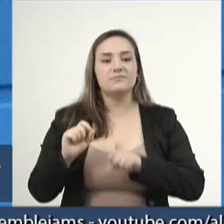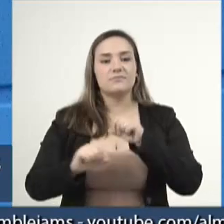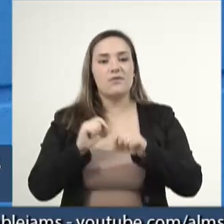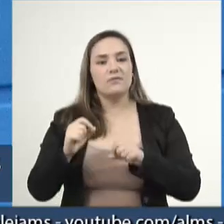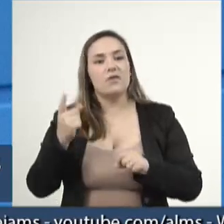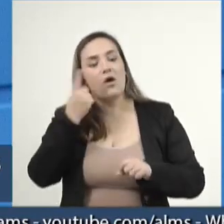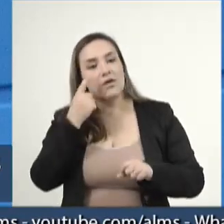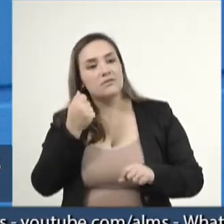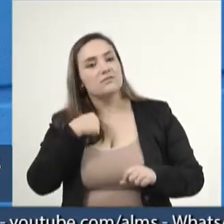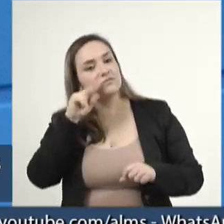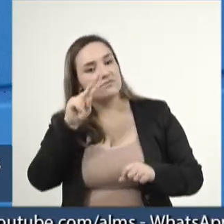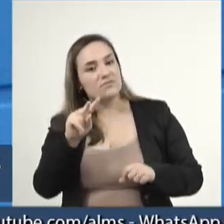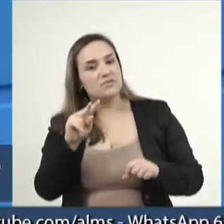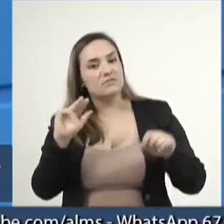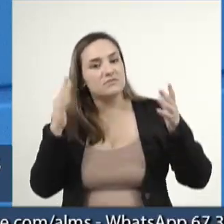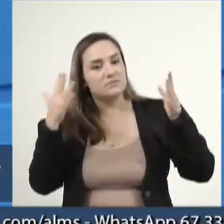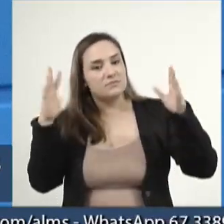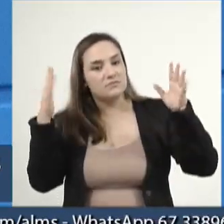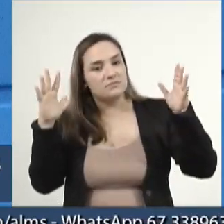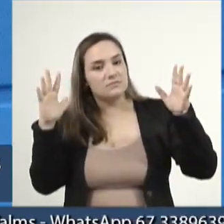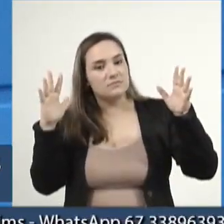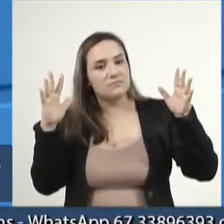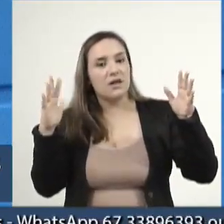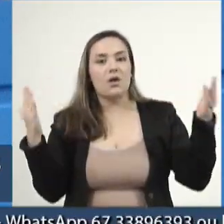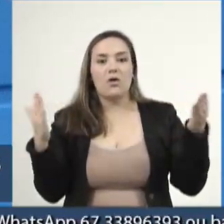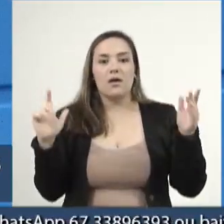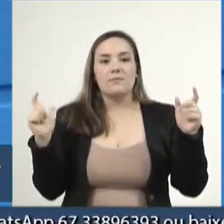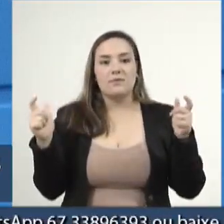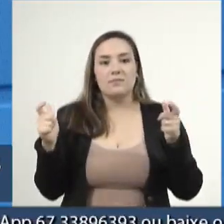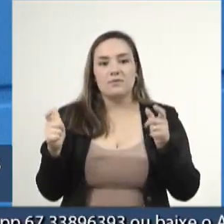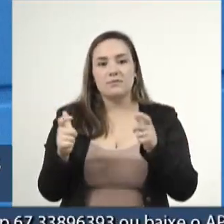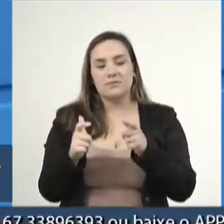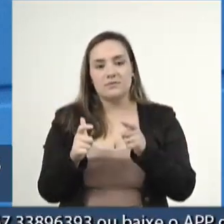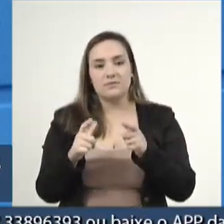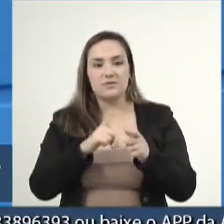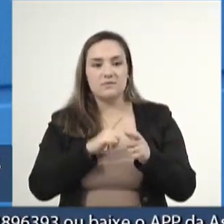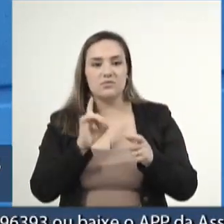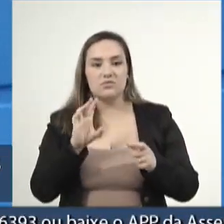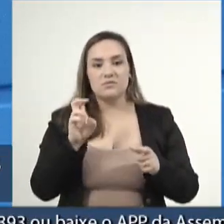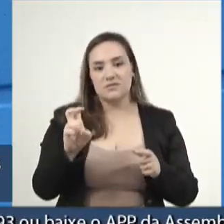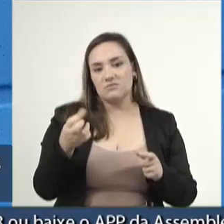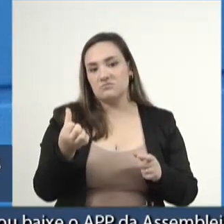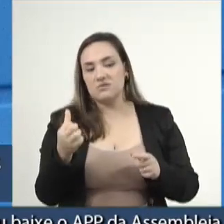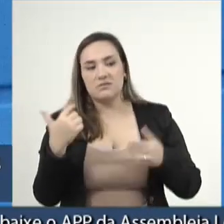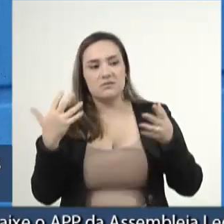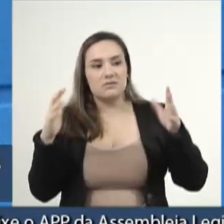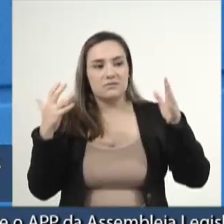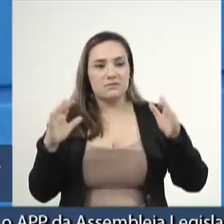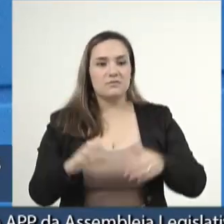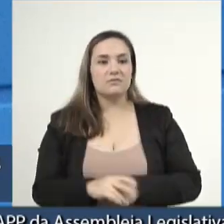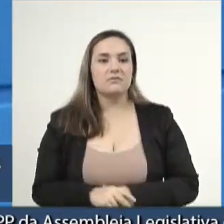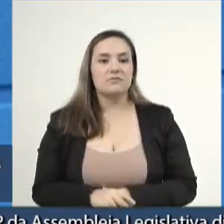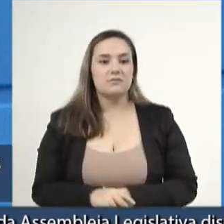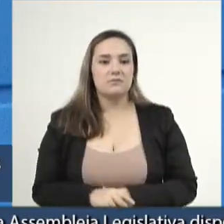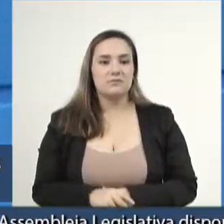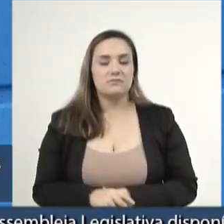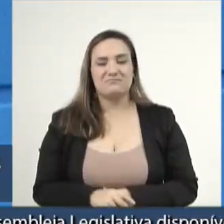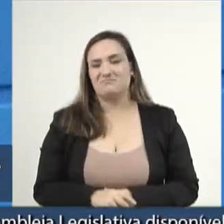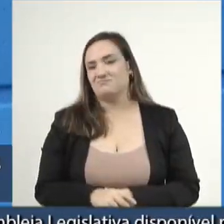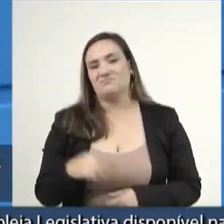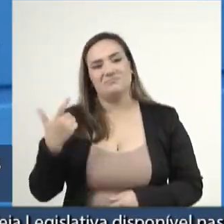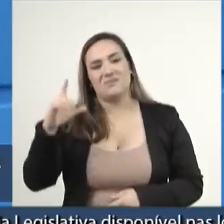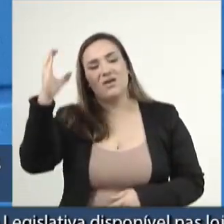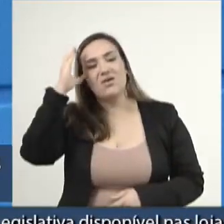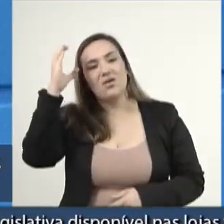aplausos, e me chamou a atenção que cada vez menos, acho que teve uns 5, 6 que aplaudiu, não tem dimensão